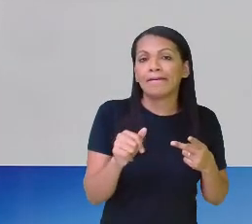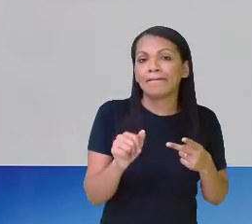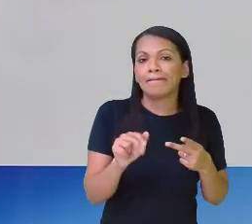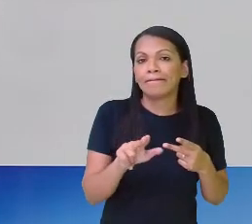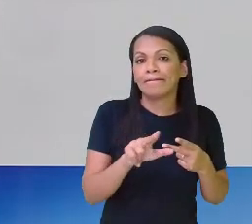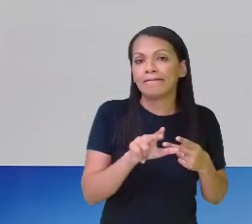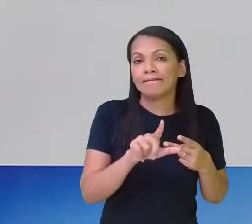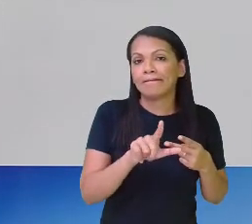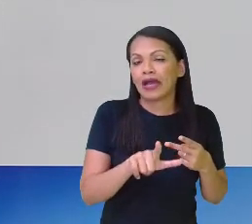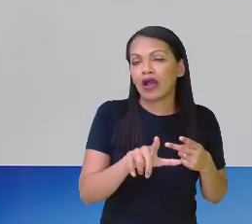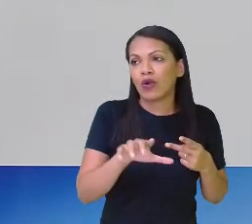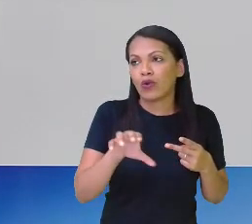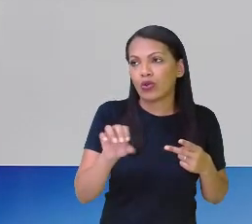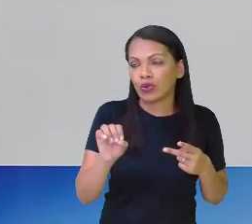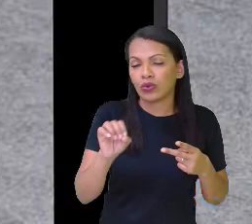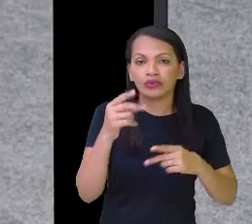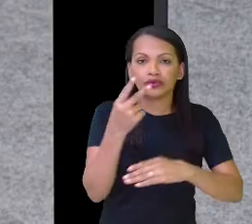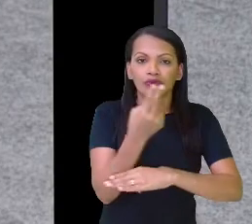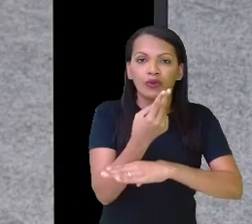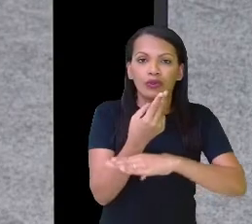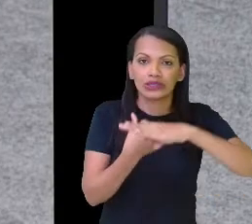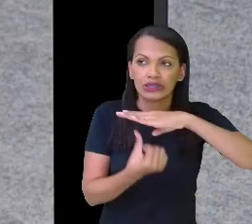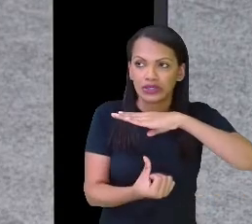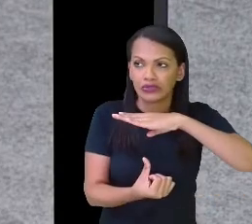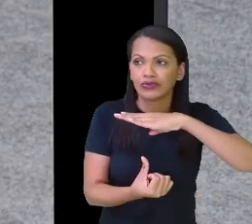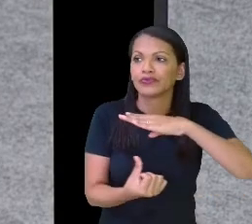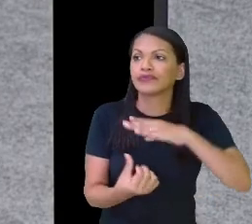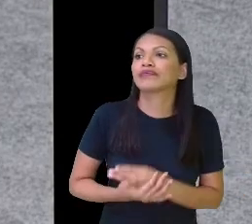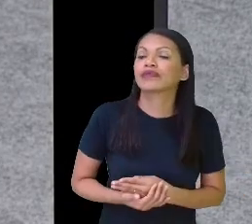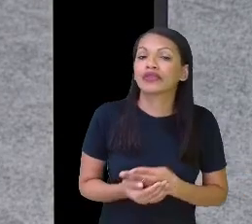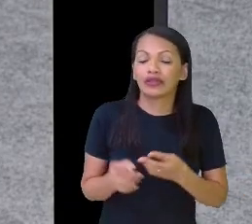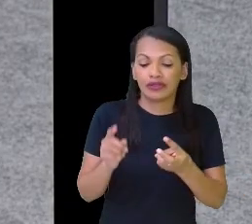gente tem as divisões aqui no nosso disco. Pronto.